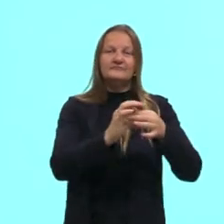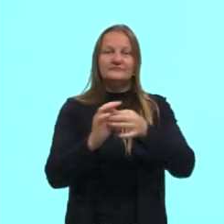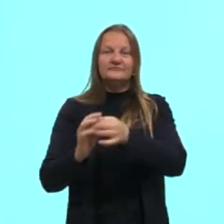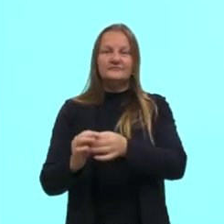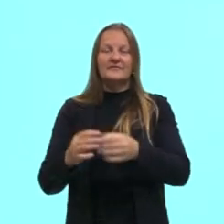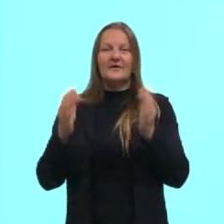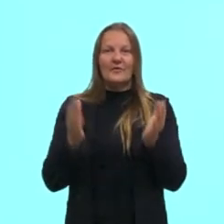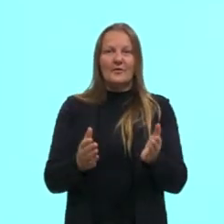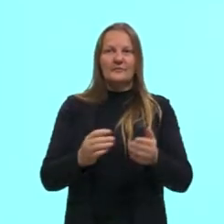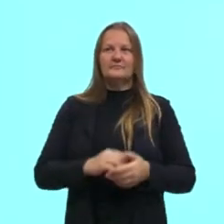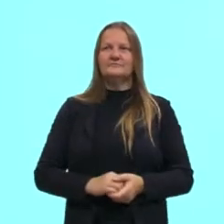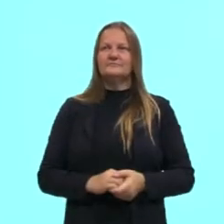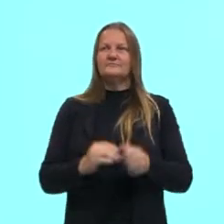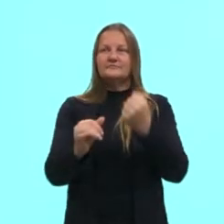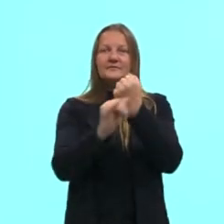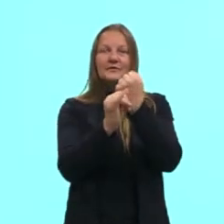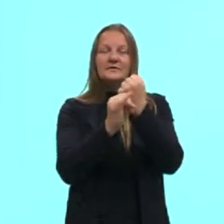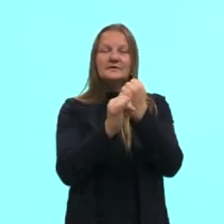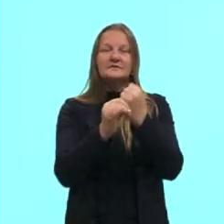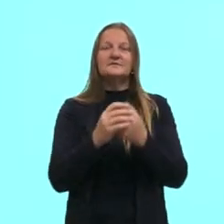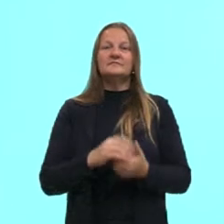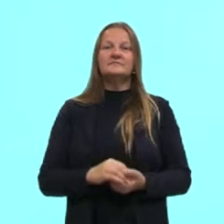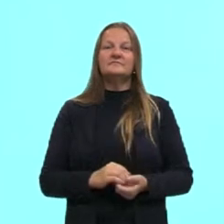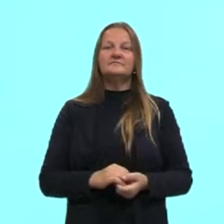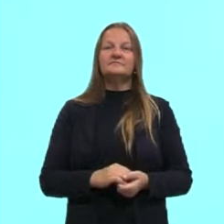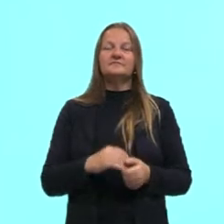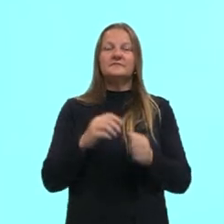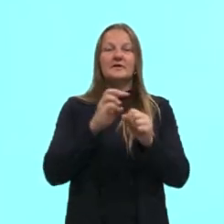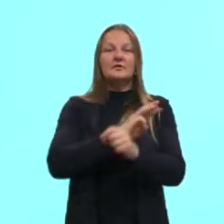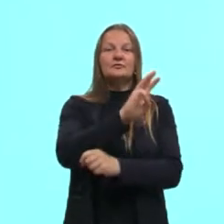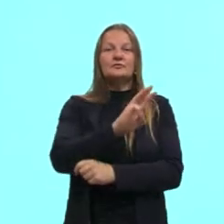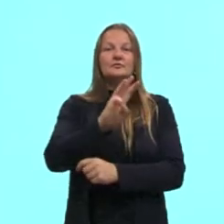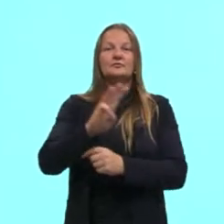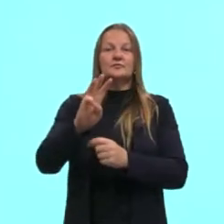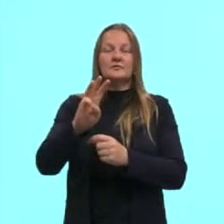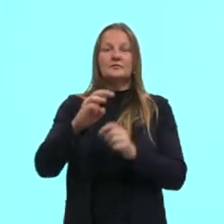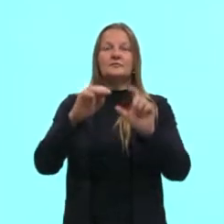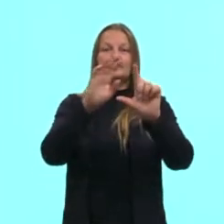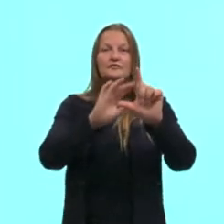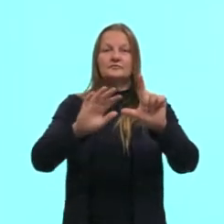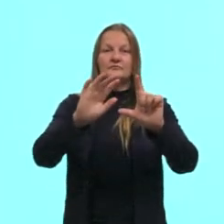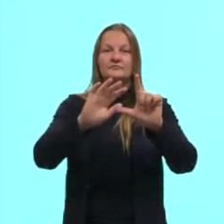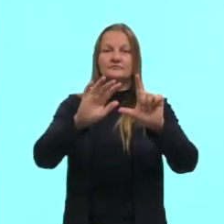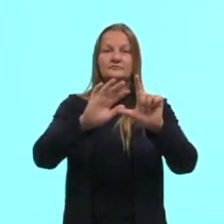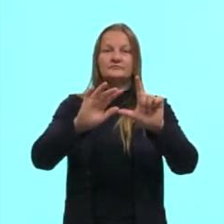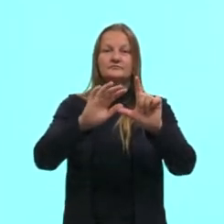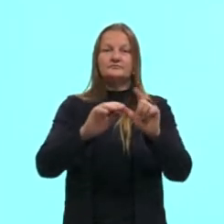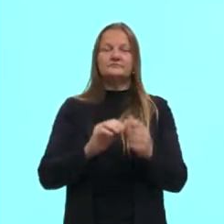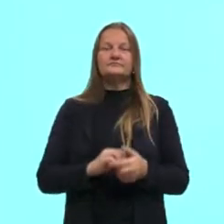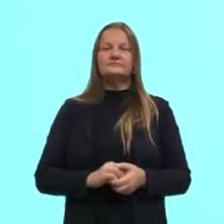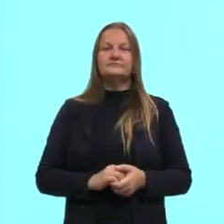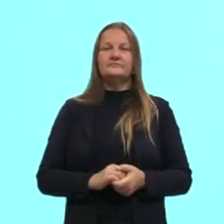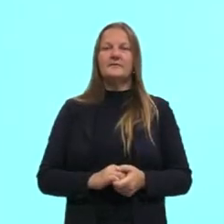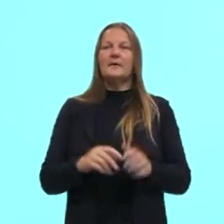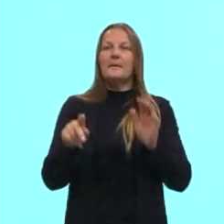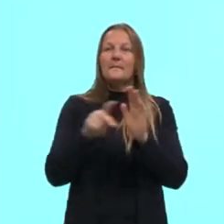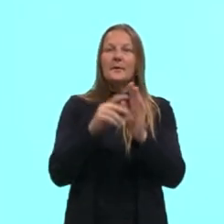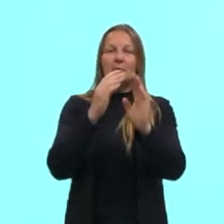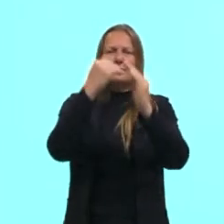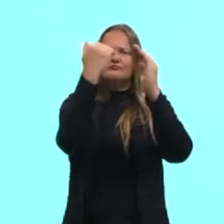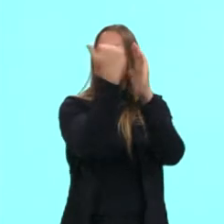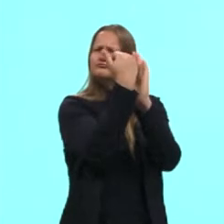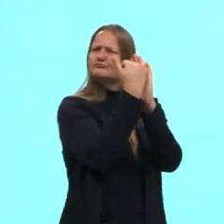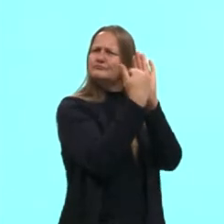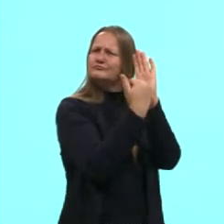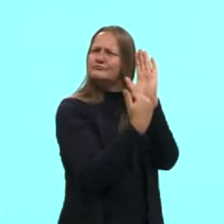atualidade. E eu achei um site aí dentro de uma das páginas da Zero Hora, eu encontrei uma lista com